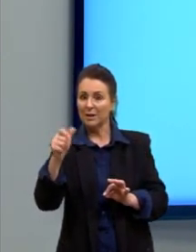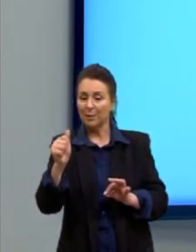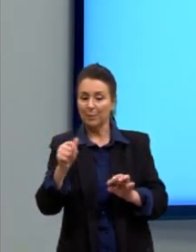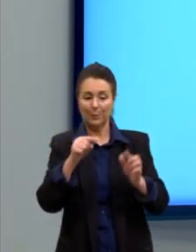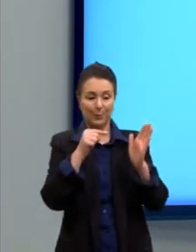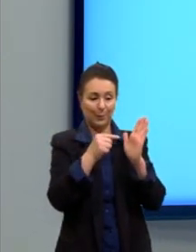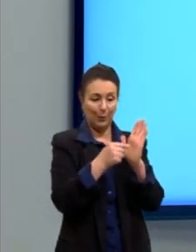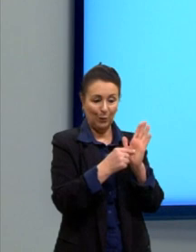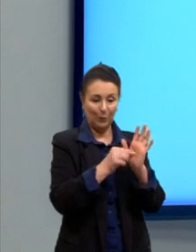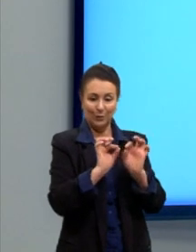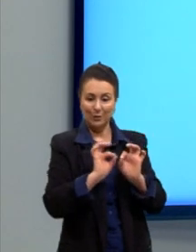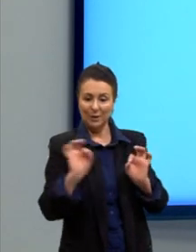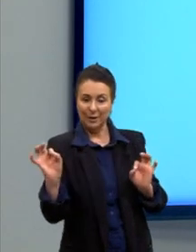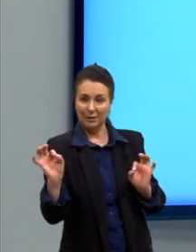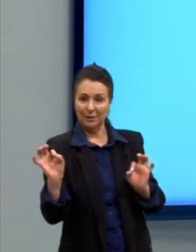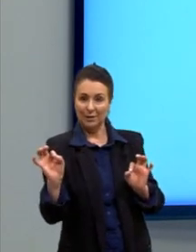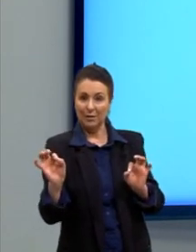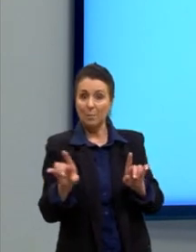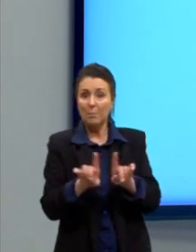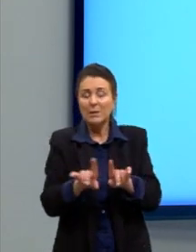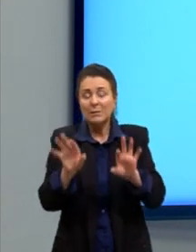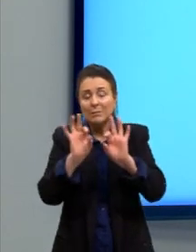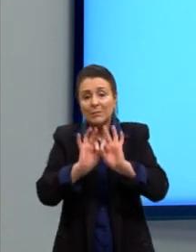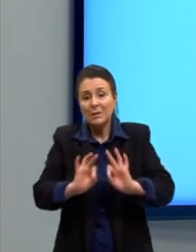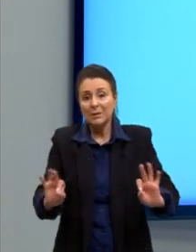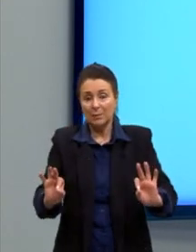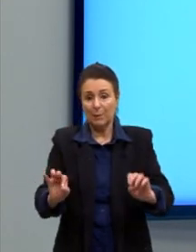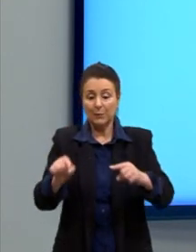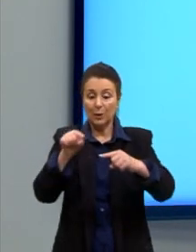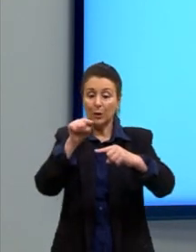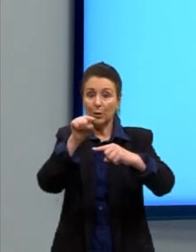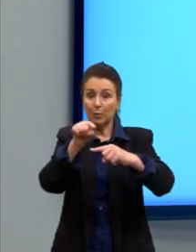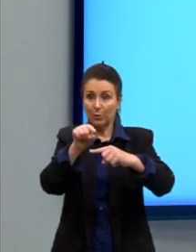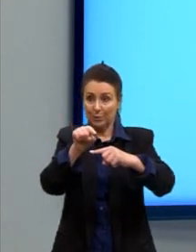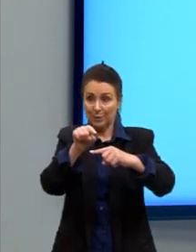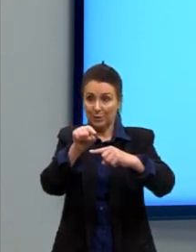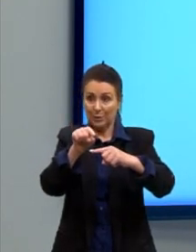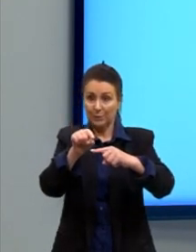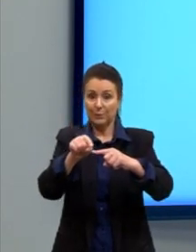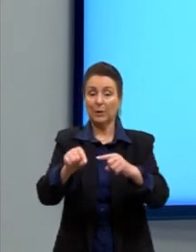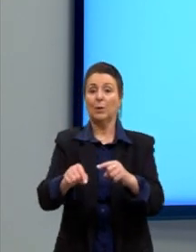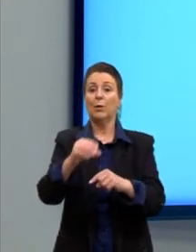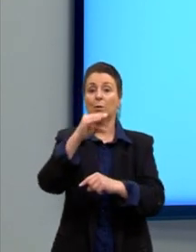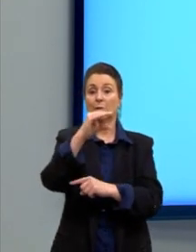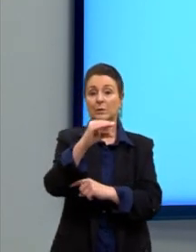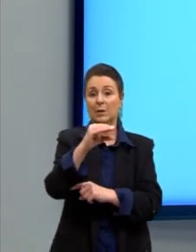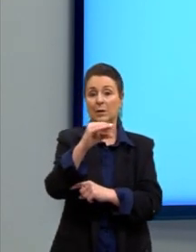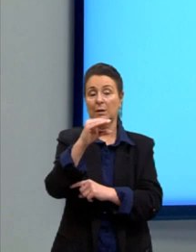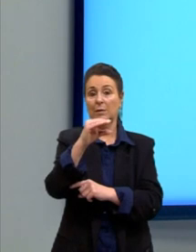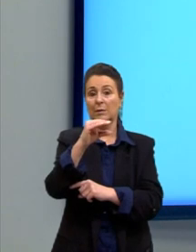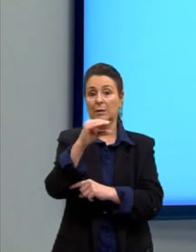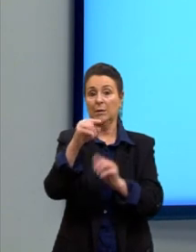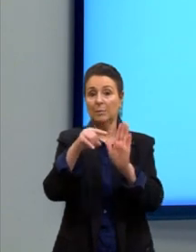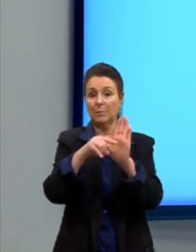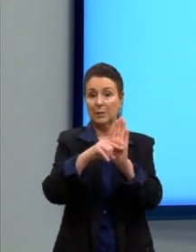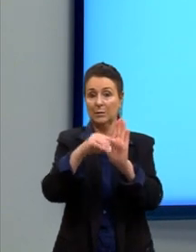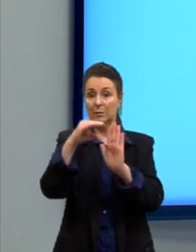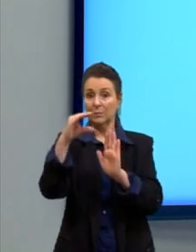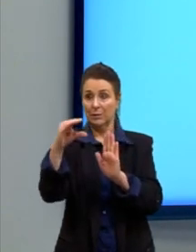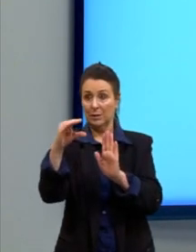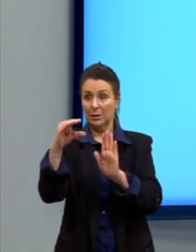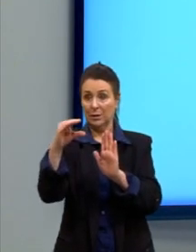mais simplificada. O numerador é apenas o C menos o C da segunda reta,